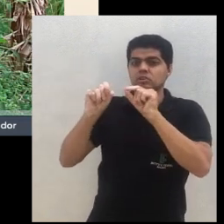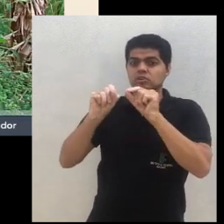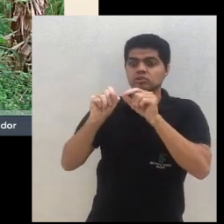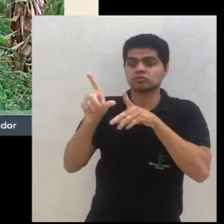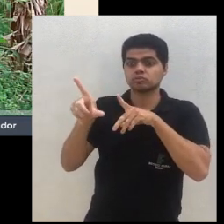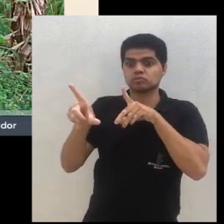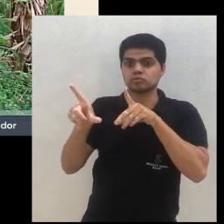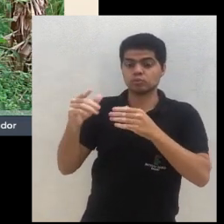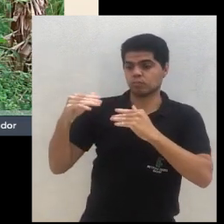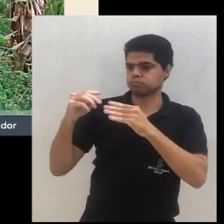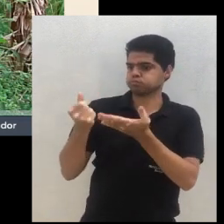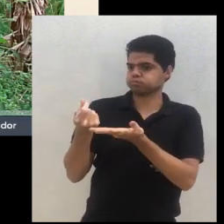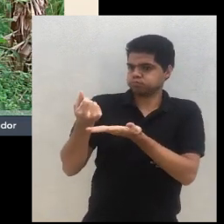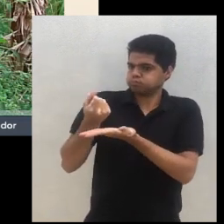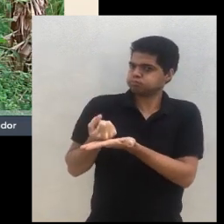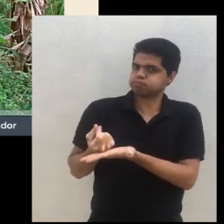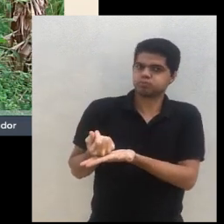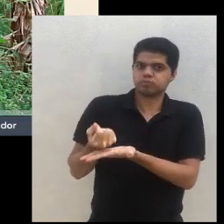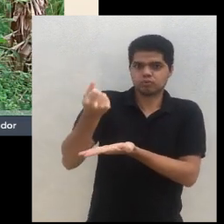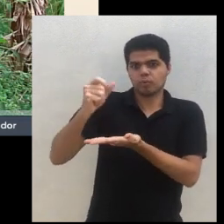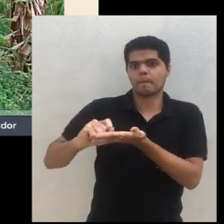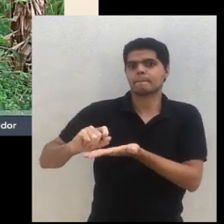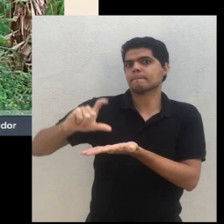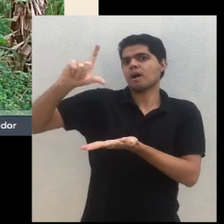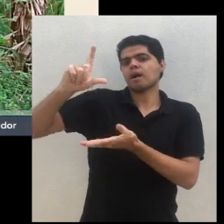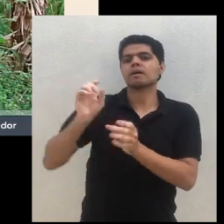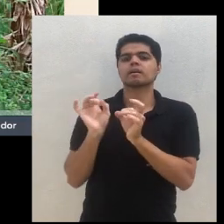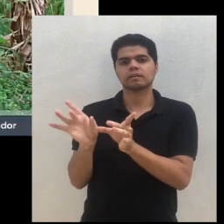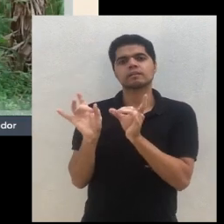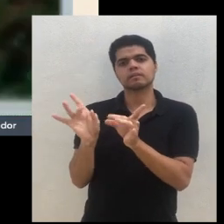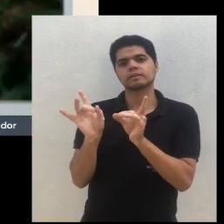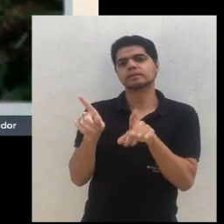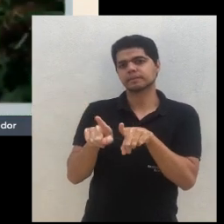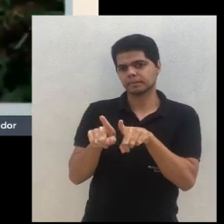ali autoconsumo e você também vai ter produção comercial.